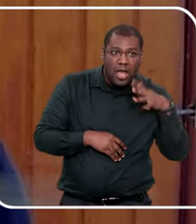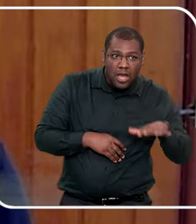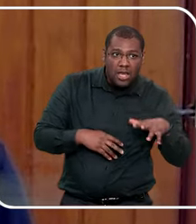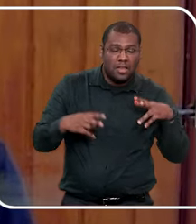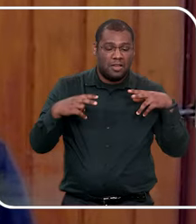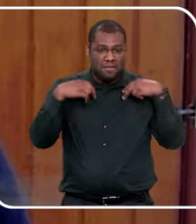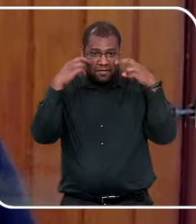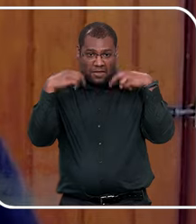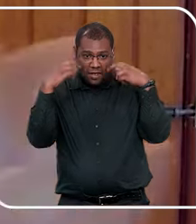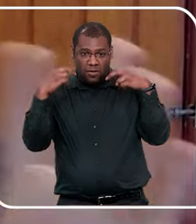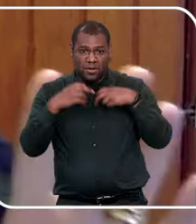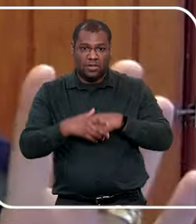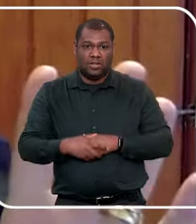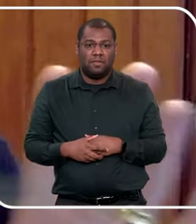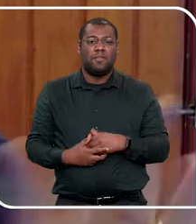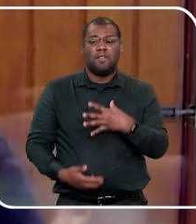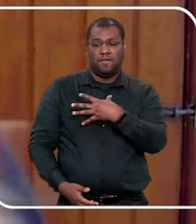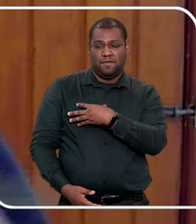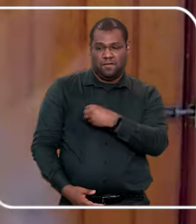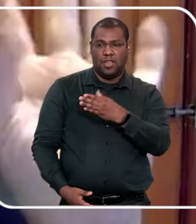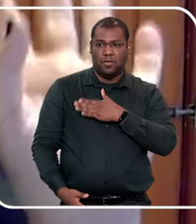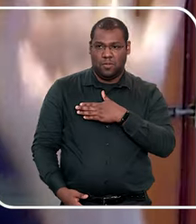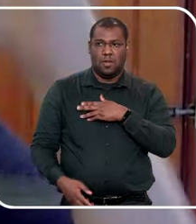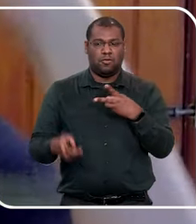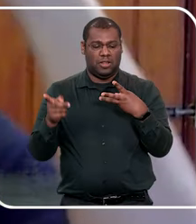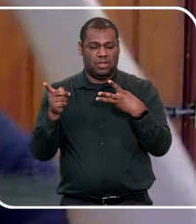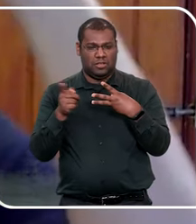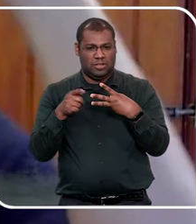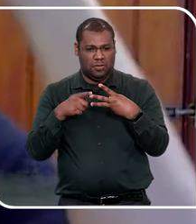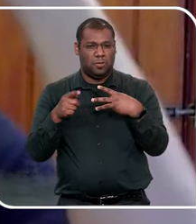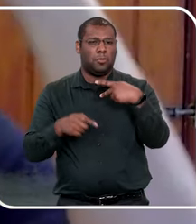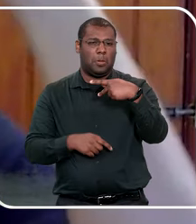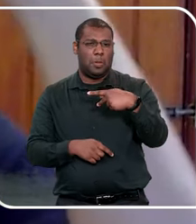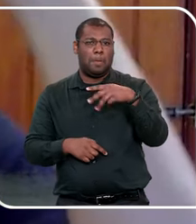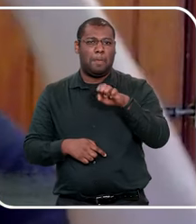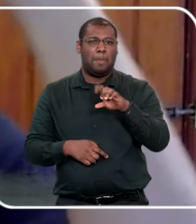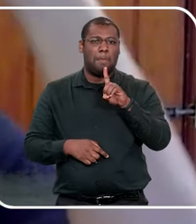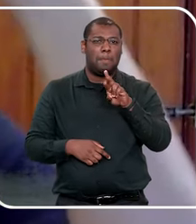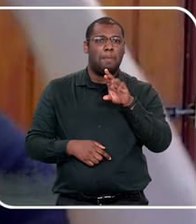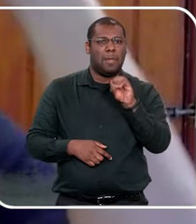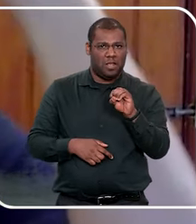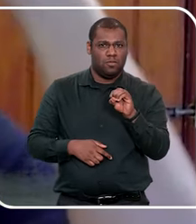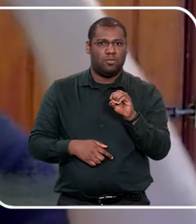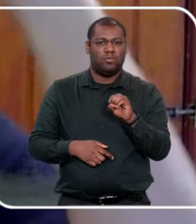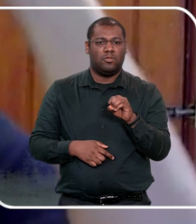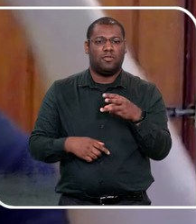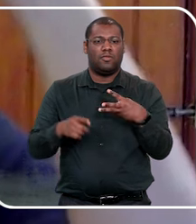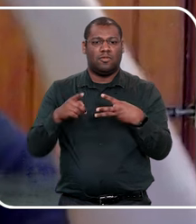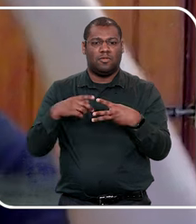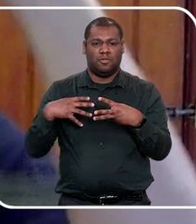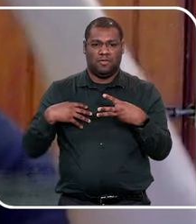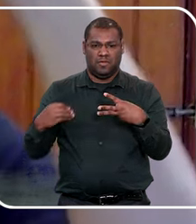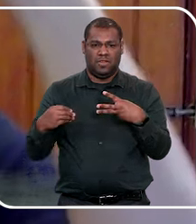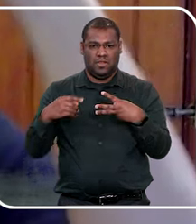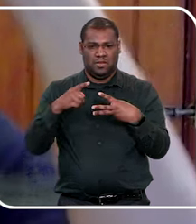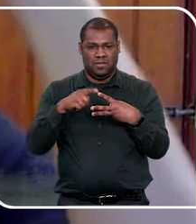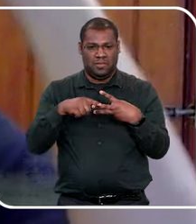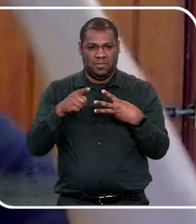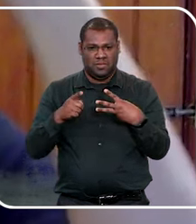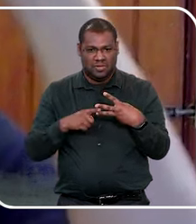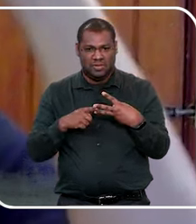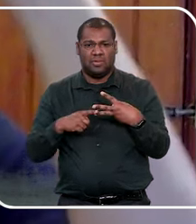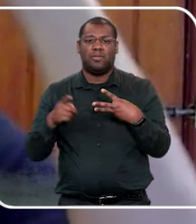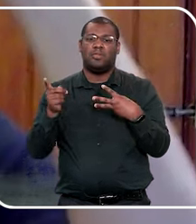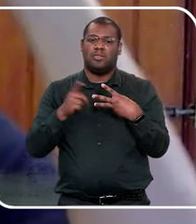o Pedro do meio, ele foi o primeiro, porque eu sempre, eu sempre, mãe de três filhos, tá, gente, só, sem nenhum